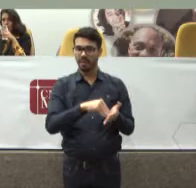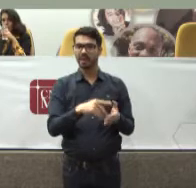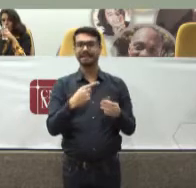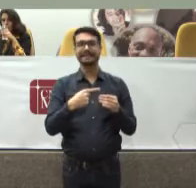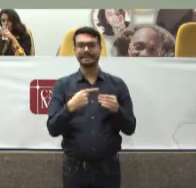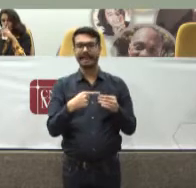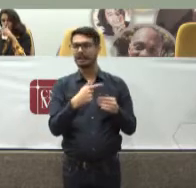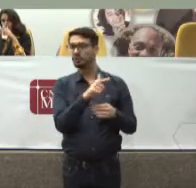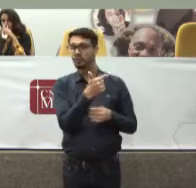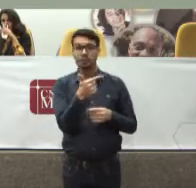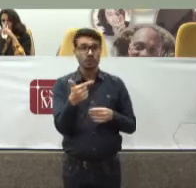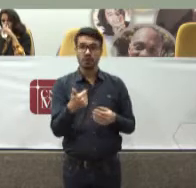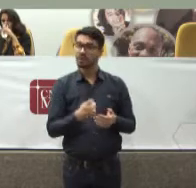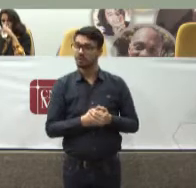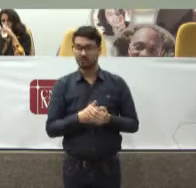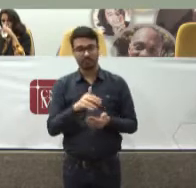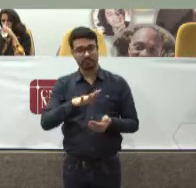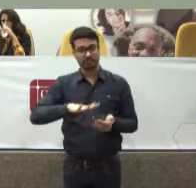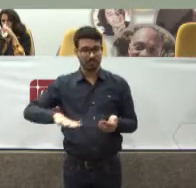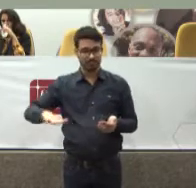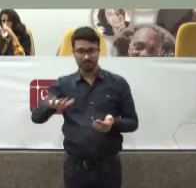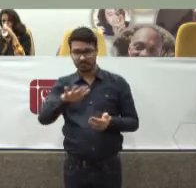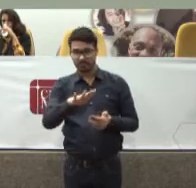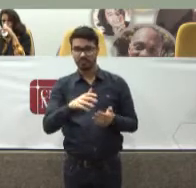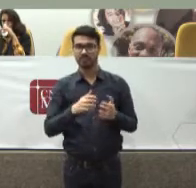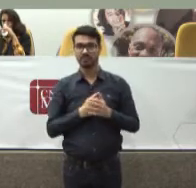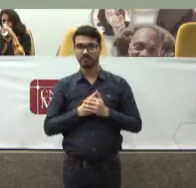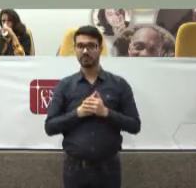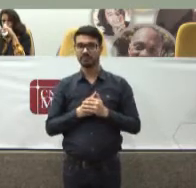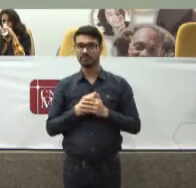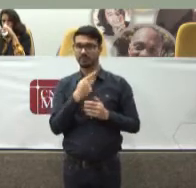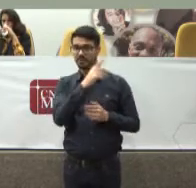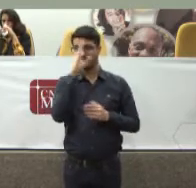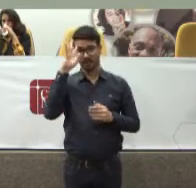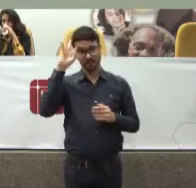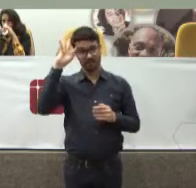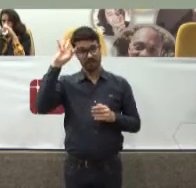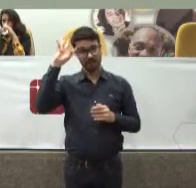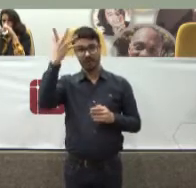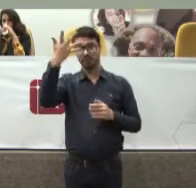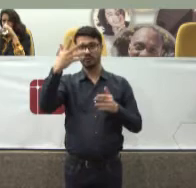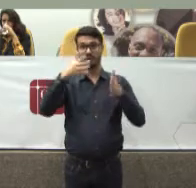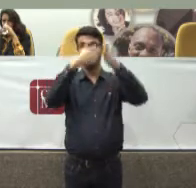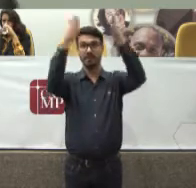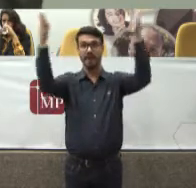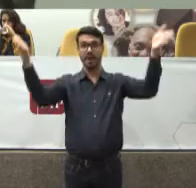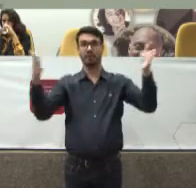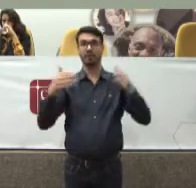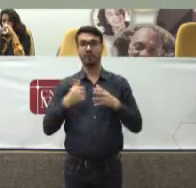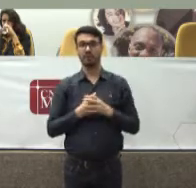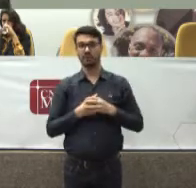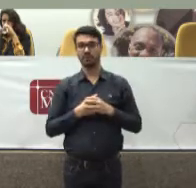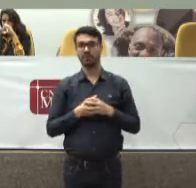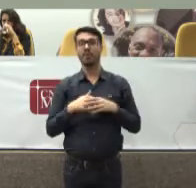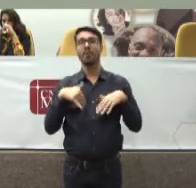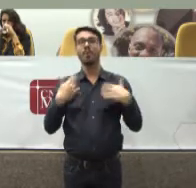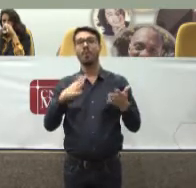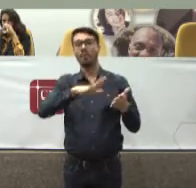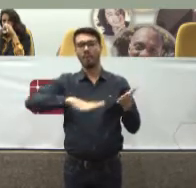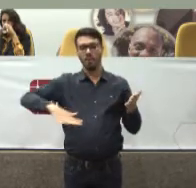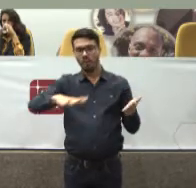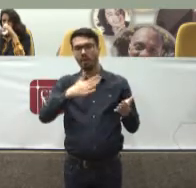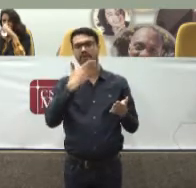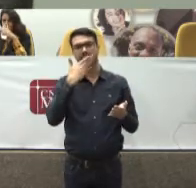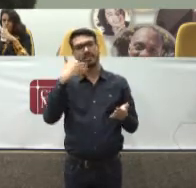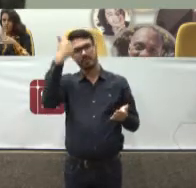cidades Naquela região Ora Essa é uma questão Para ser resolvida De forma macro E qual é o espaço Melhor para